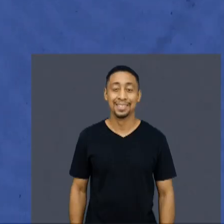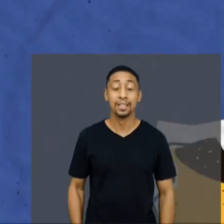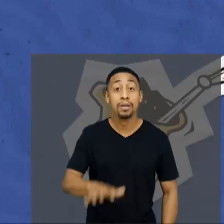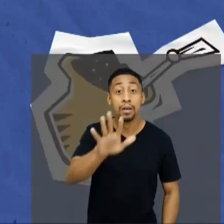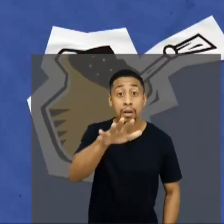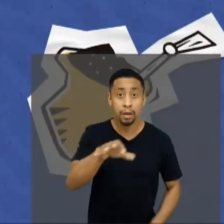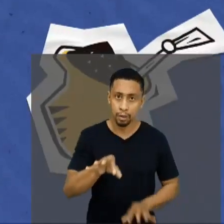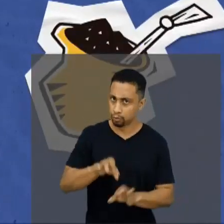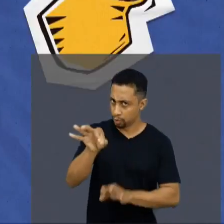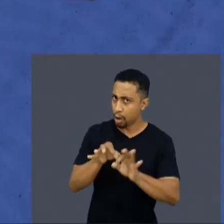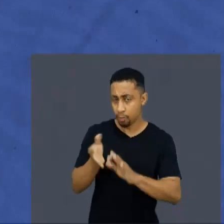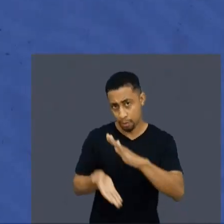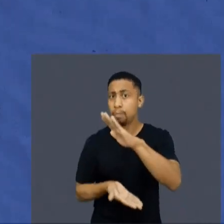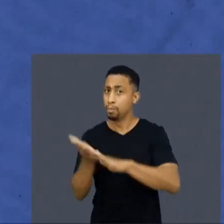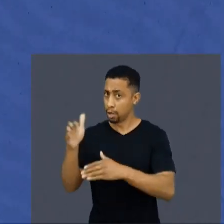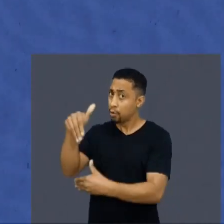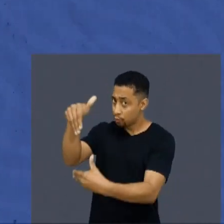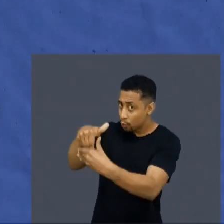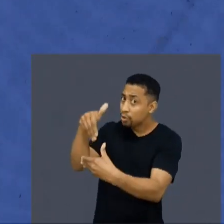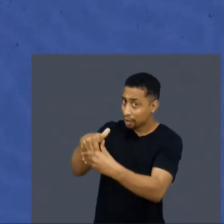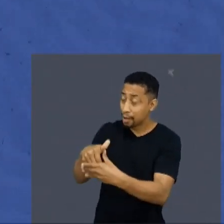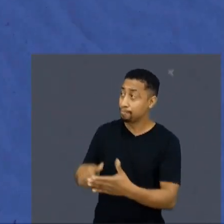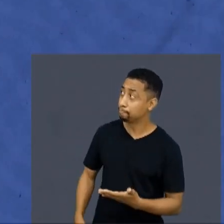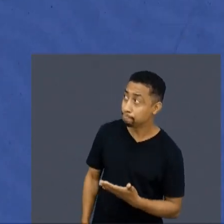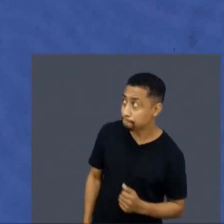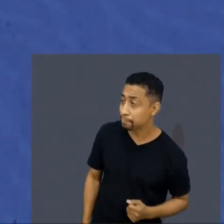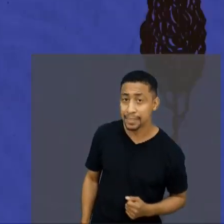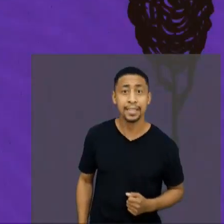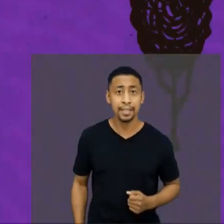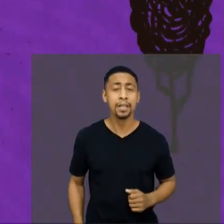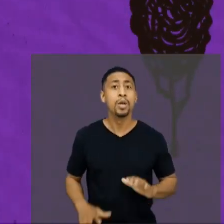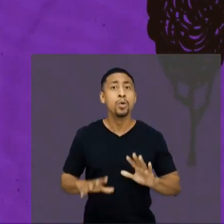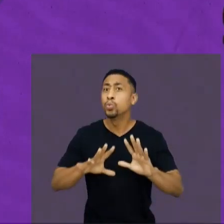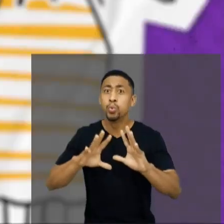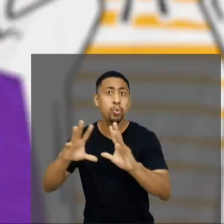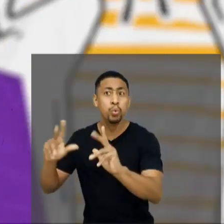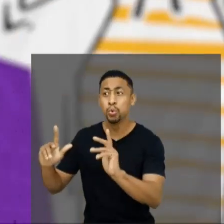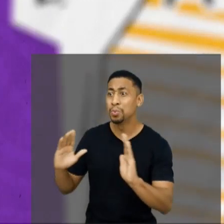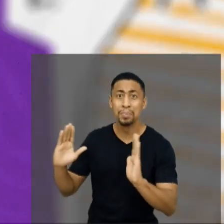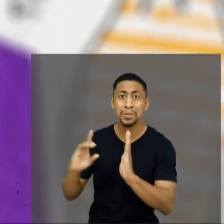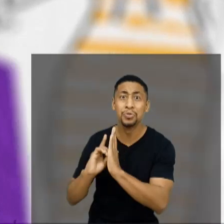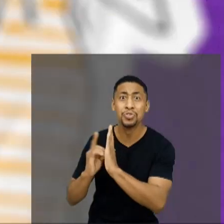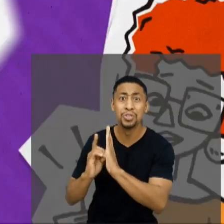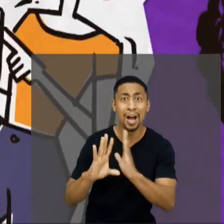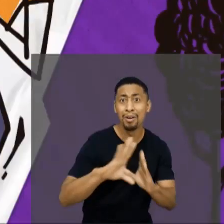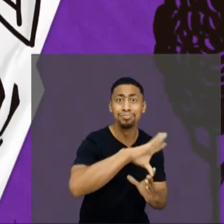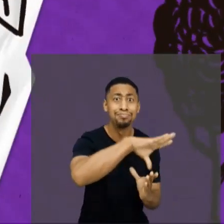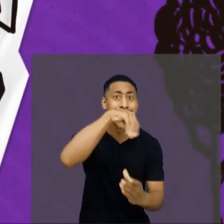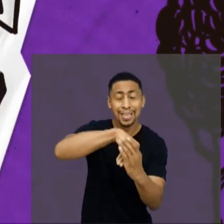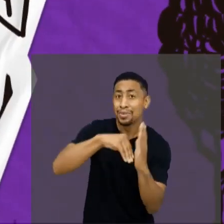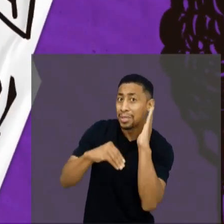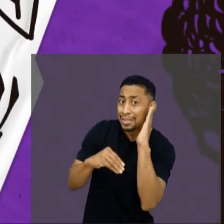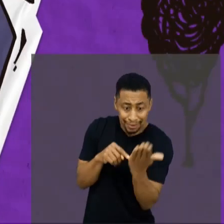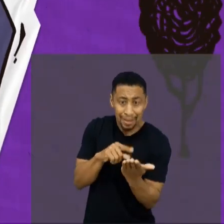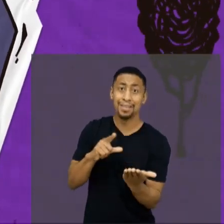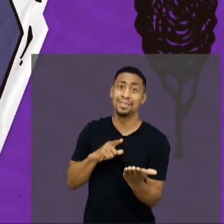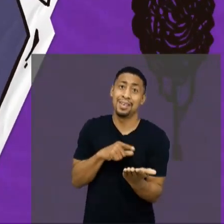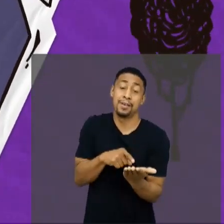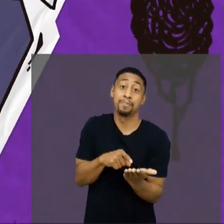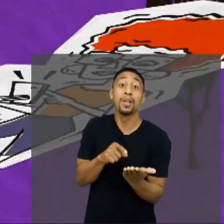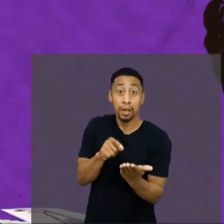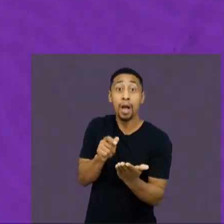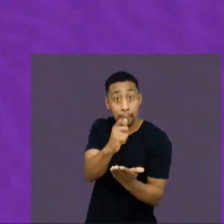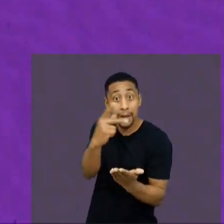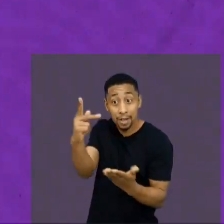Se apronte para votar, e-título. Tudo está no celular nessa era digital. Tem até aplicativo de